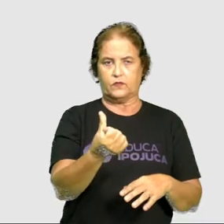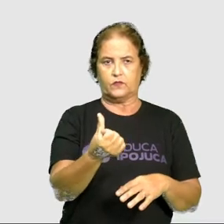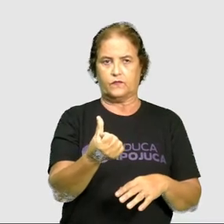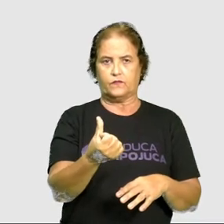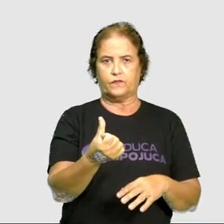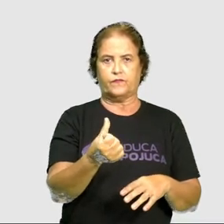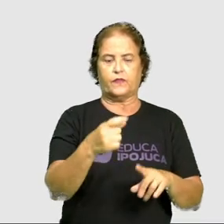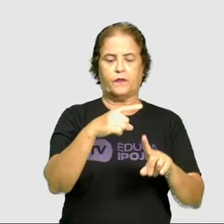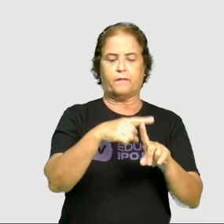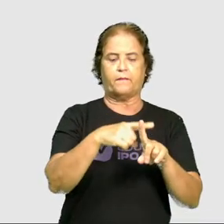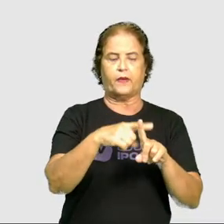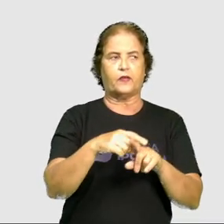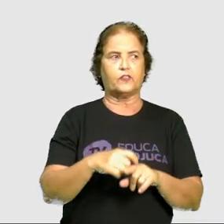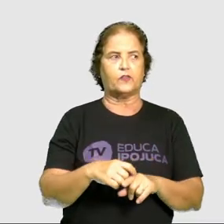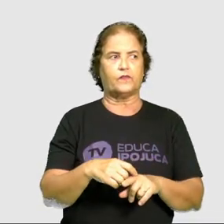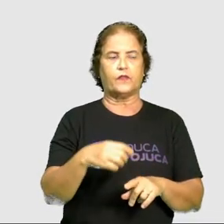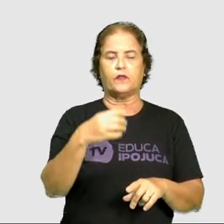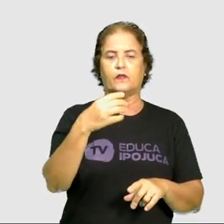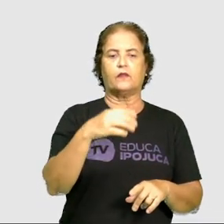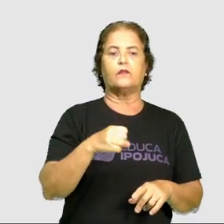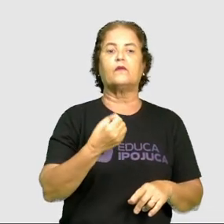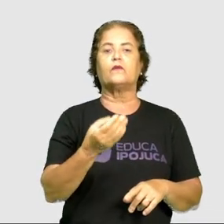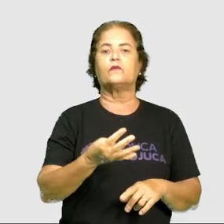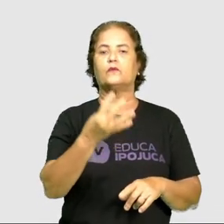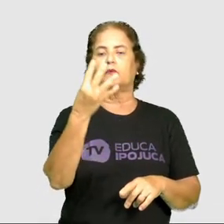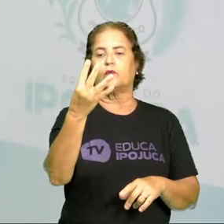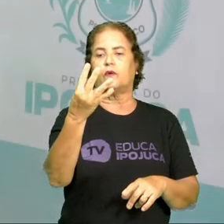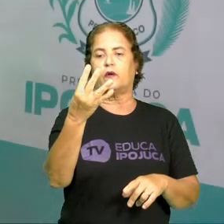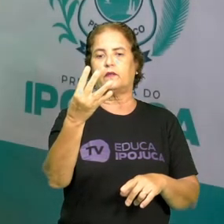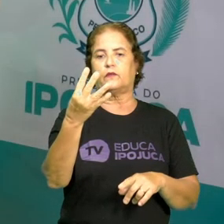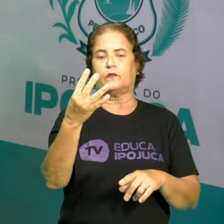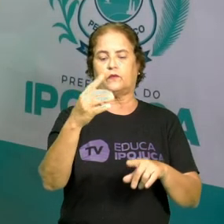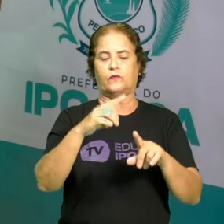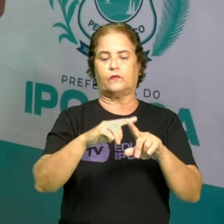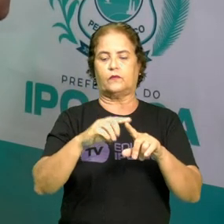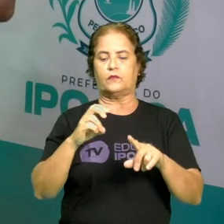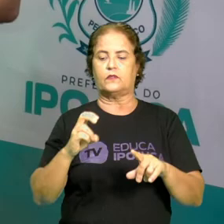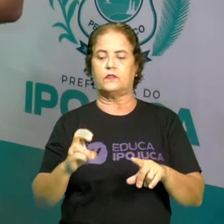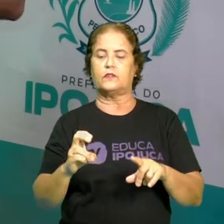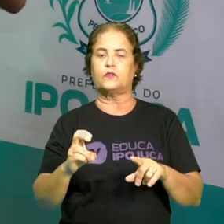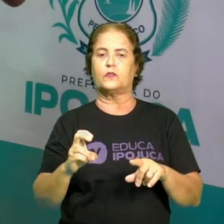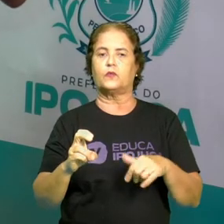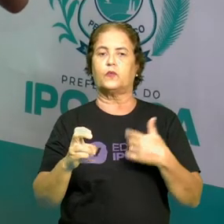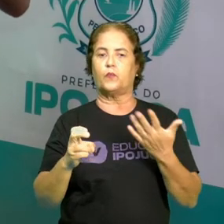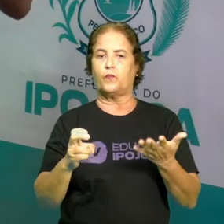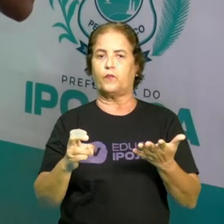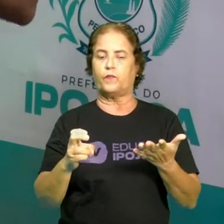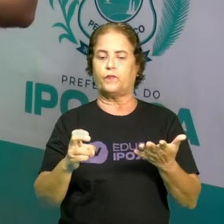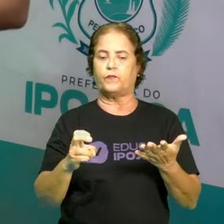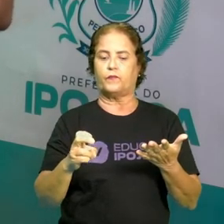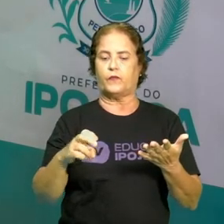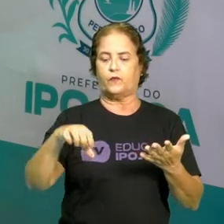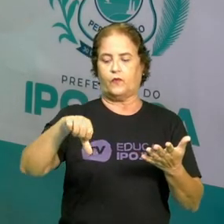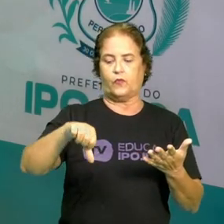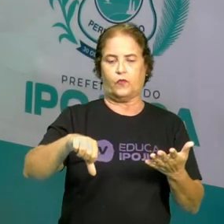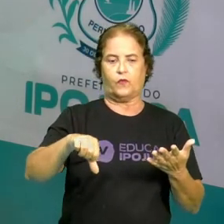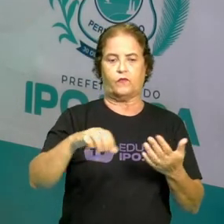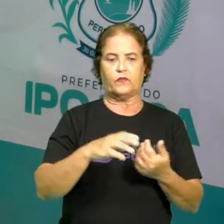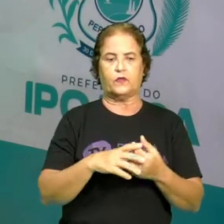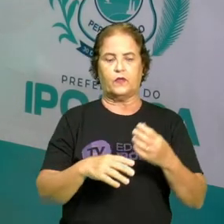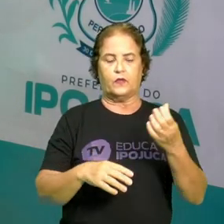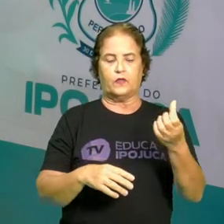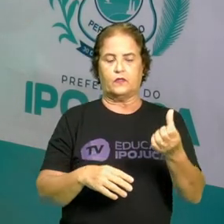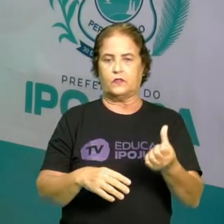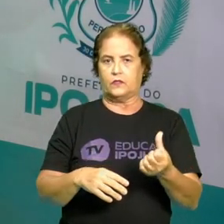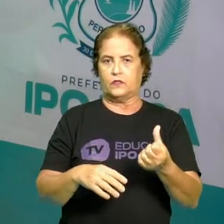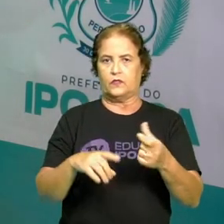mais... Eu tenho quanto aqui? Eu tenho 5 e 4. 5 e 4 dá 9. Então, 6